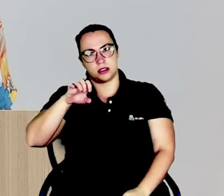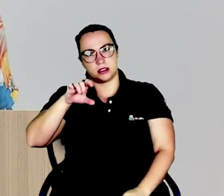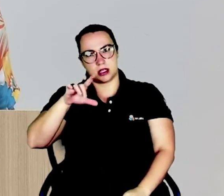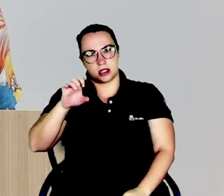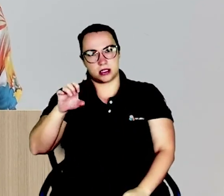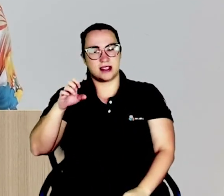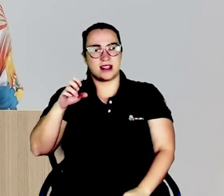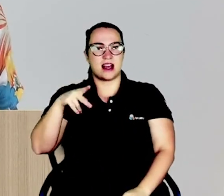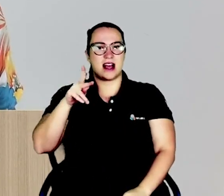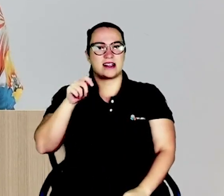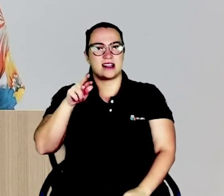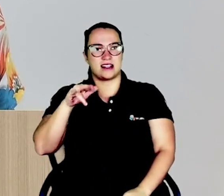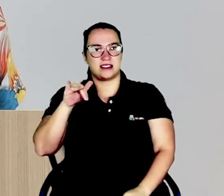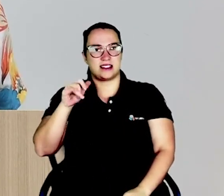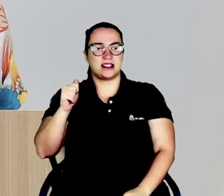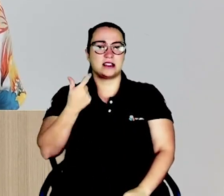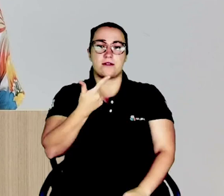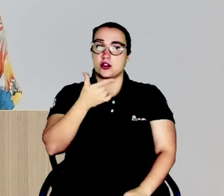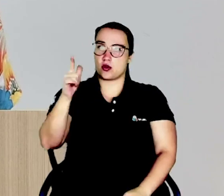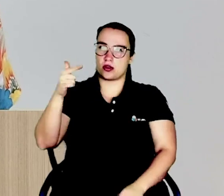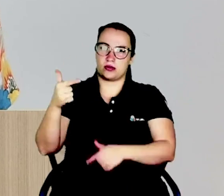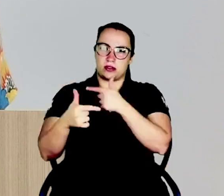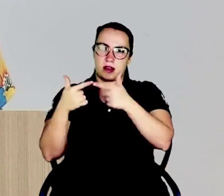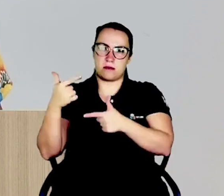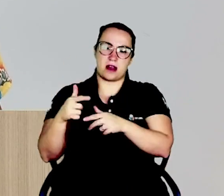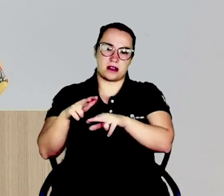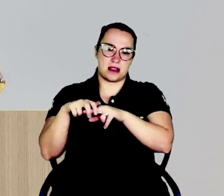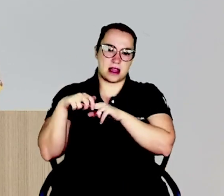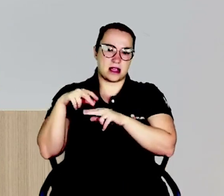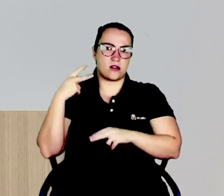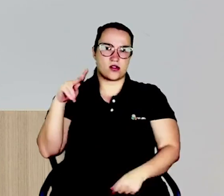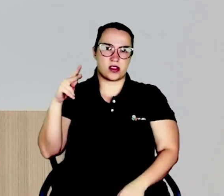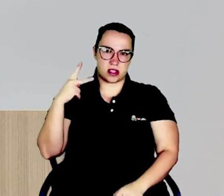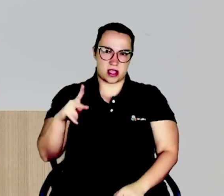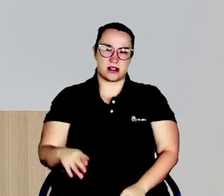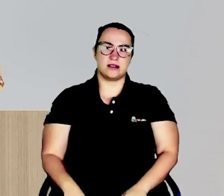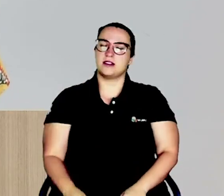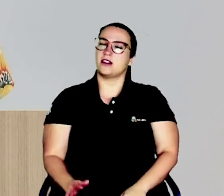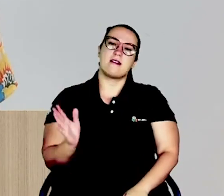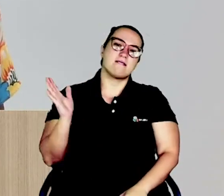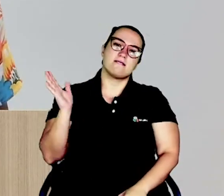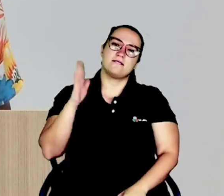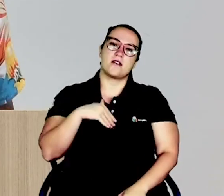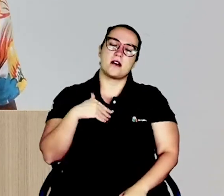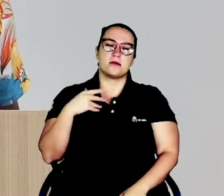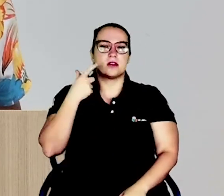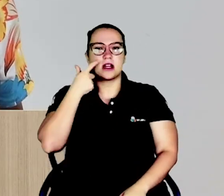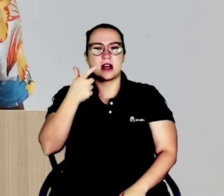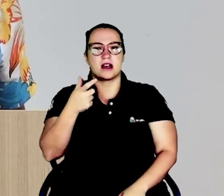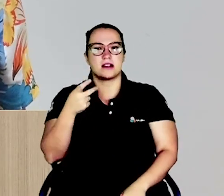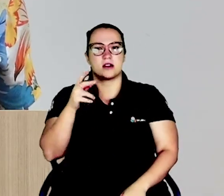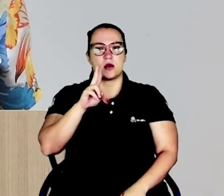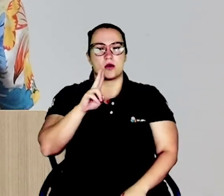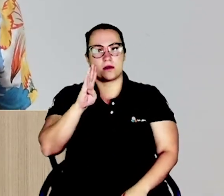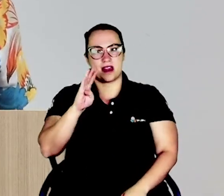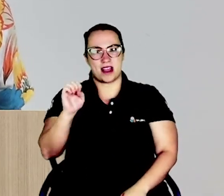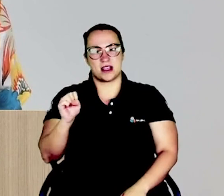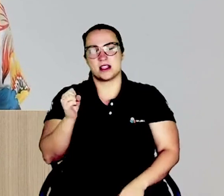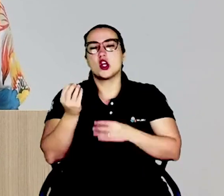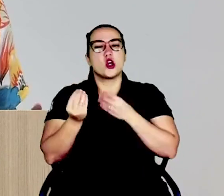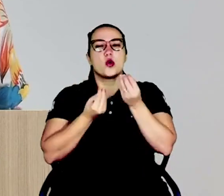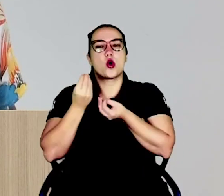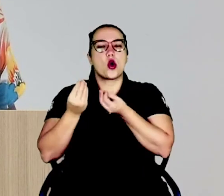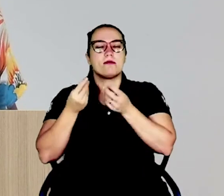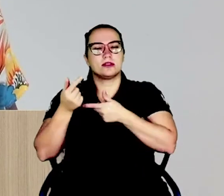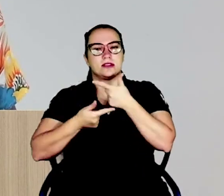outra missão de fiscalização, na causa dela, inclusive. Falei, vamos dar uma passadinha lá na UBS, para ver como é que está os